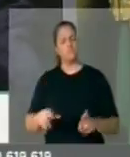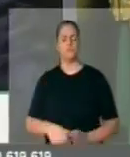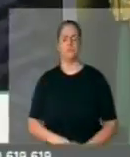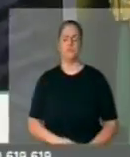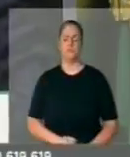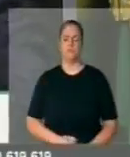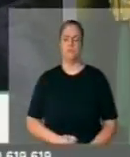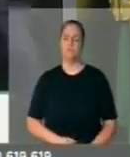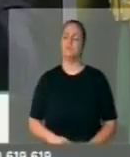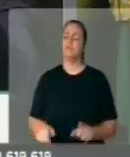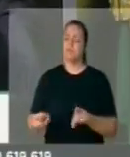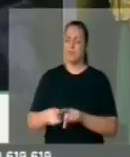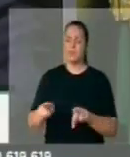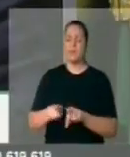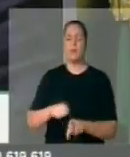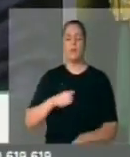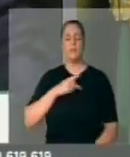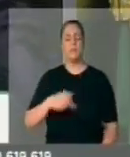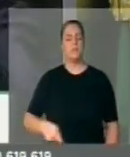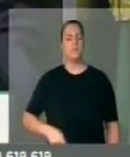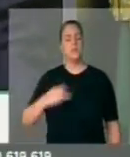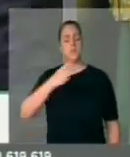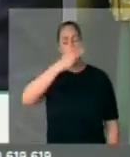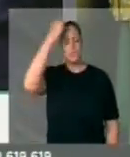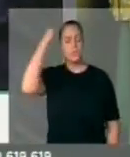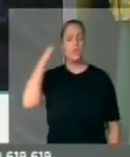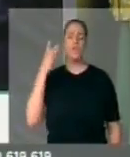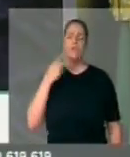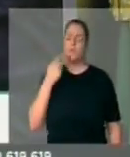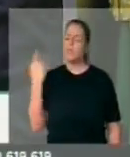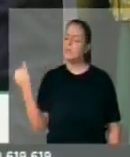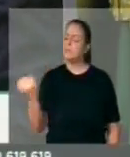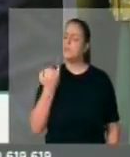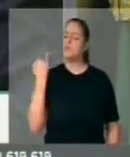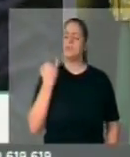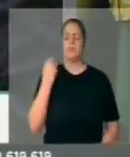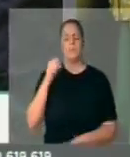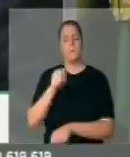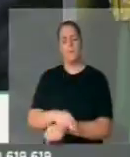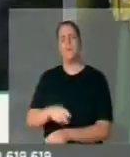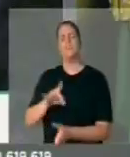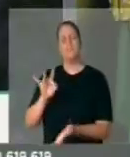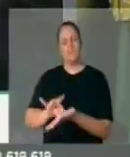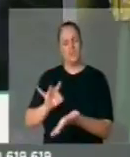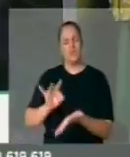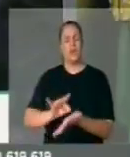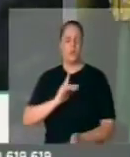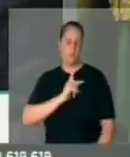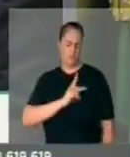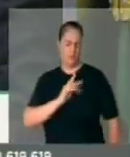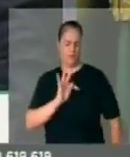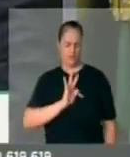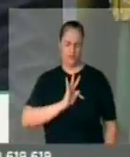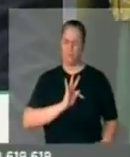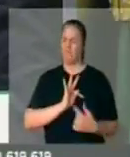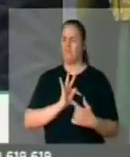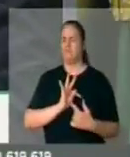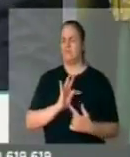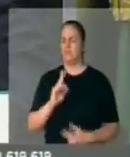Michel Temer, ele sempre fala da importância do emprego. E realmente o Partido dos Trabalhadores,